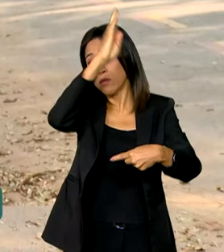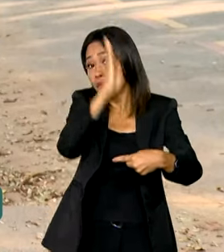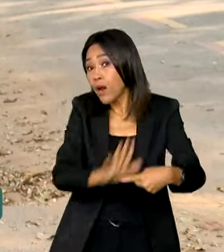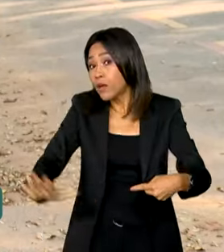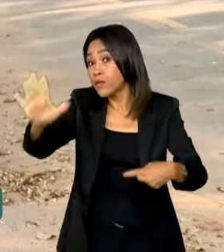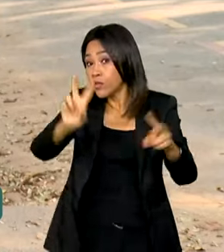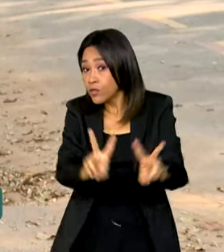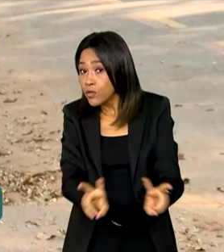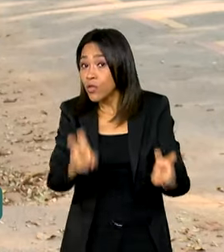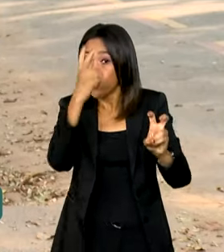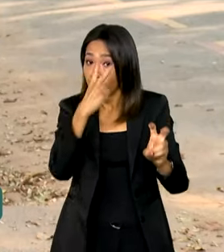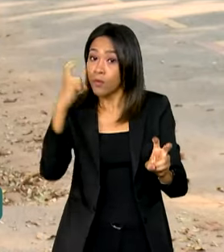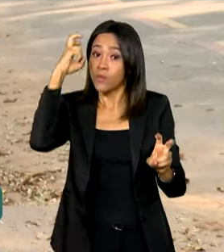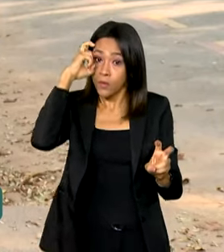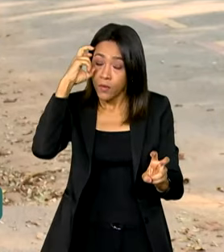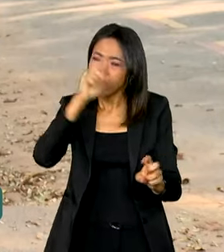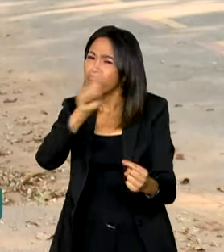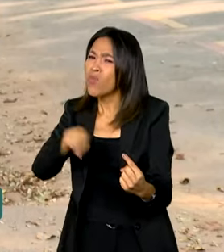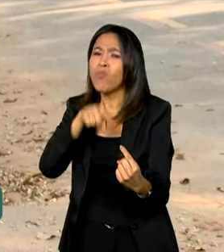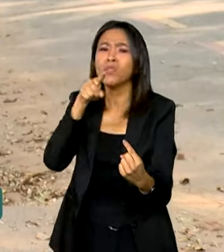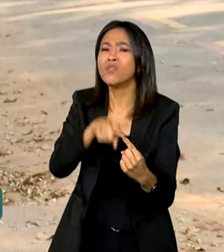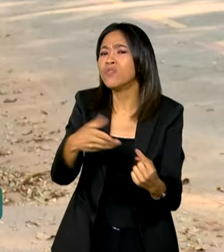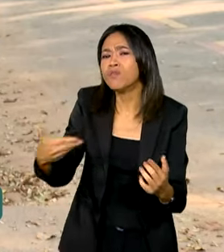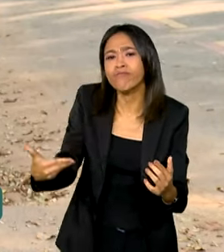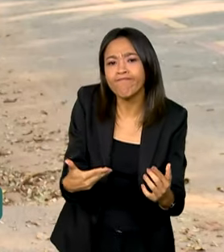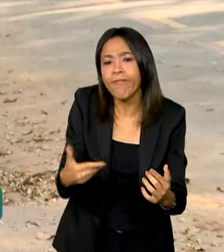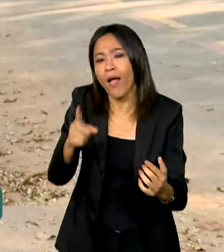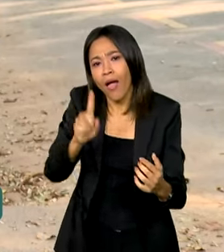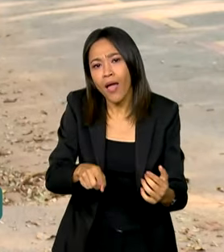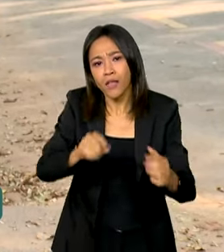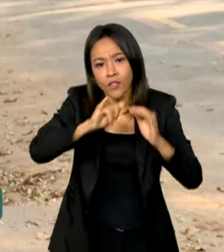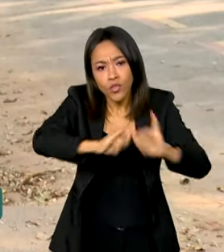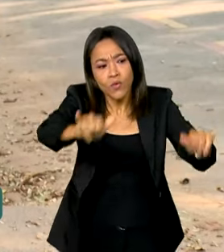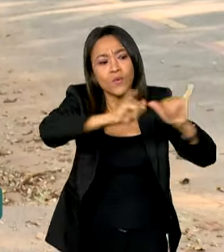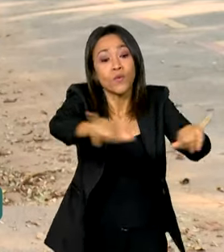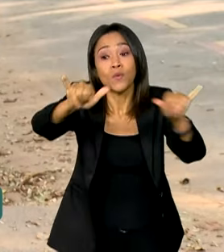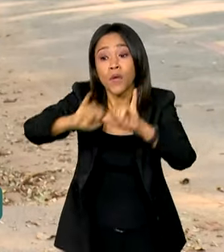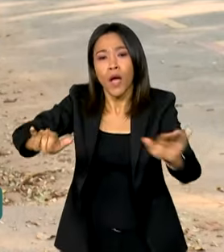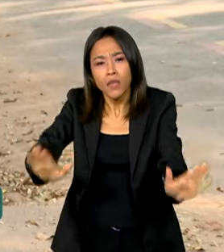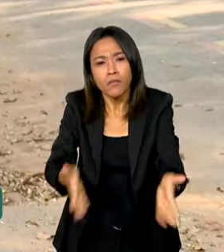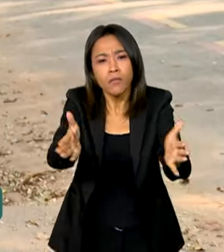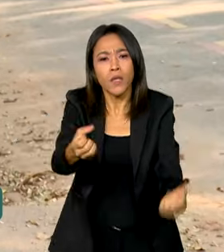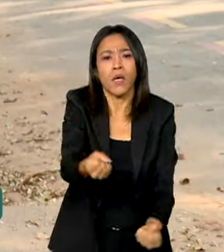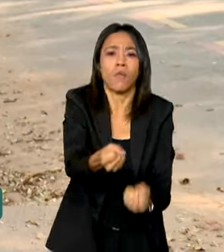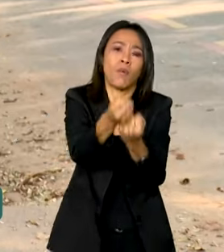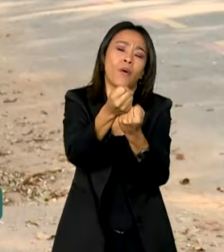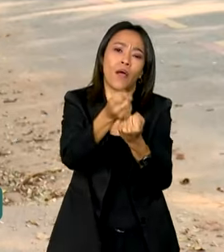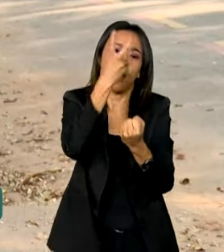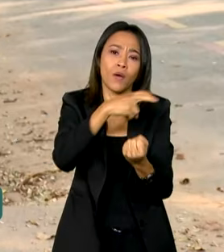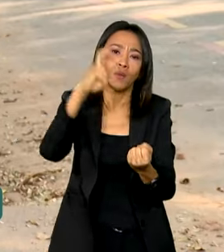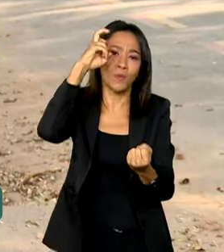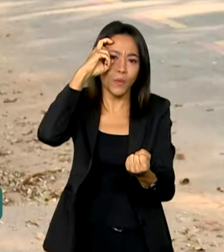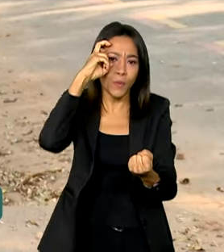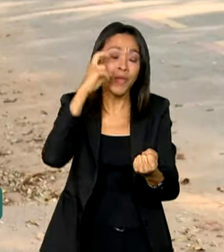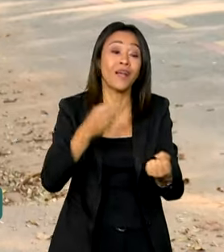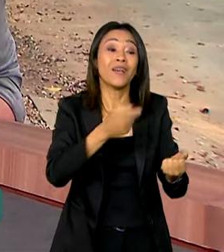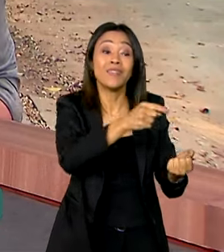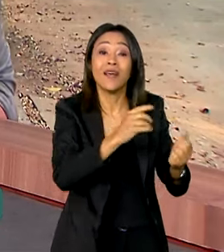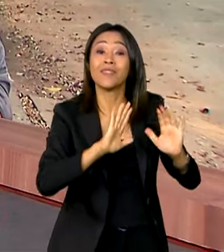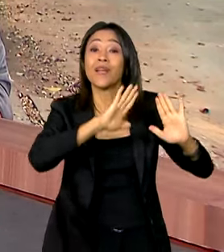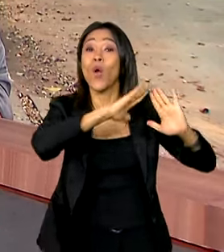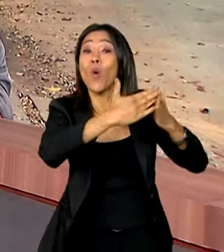da Cultura e tem o objetivo de promover e divulgar a produção cultural de comunidades. Vanessa.